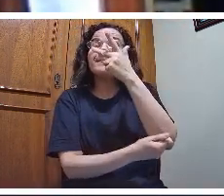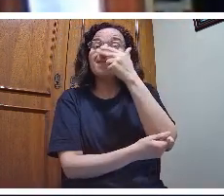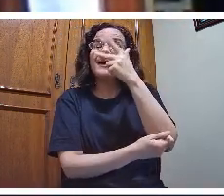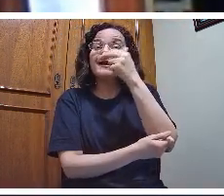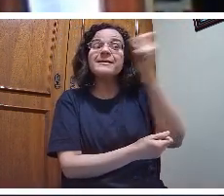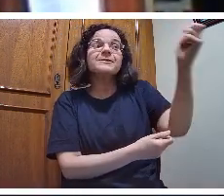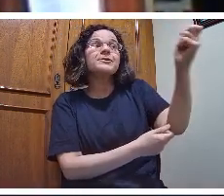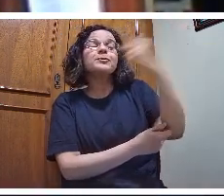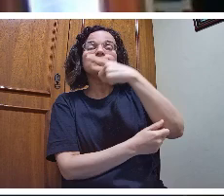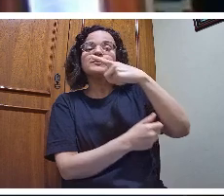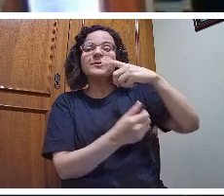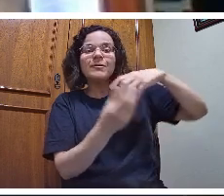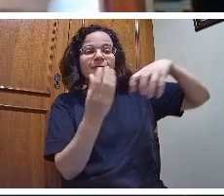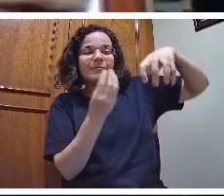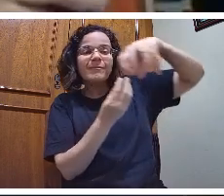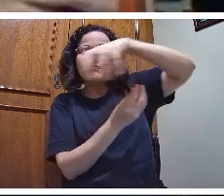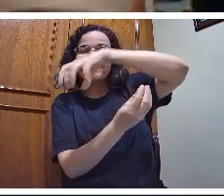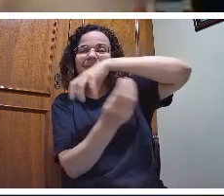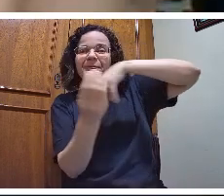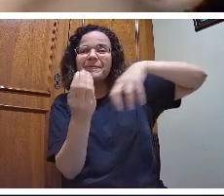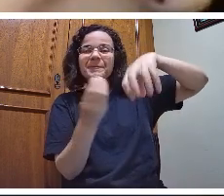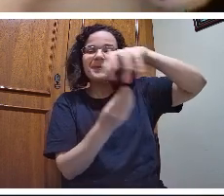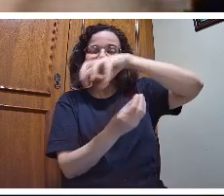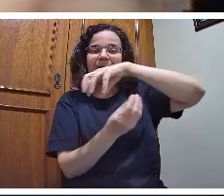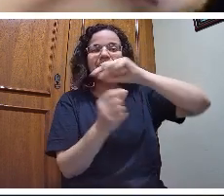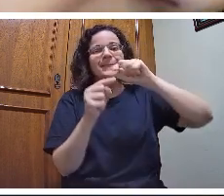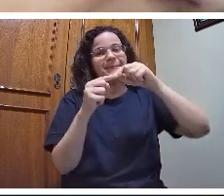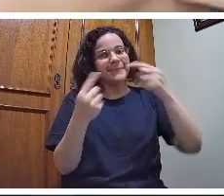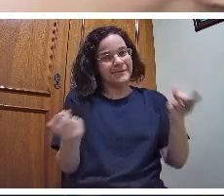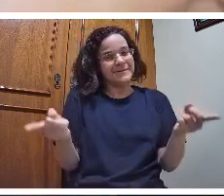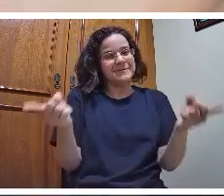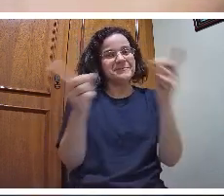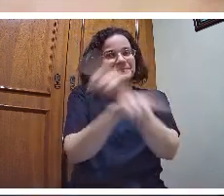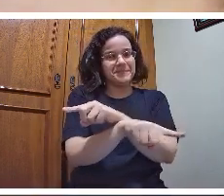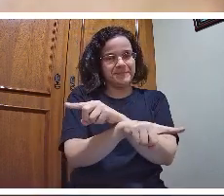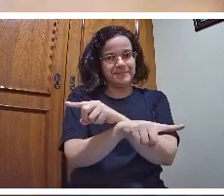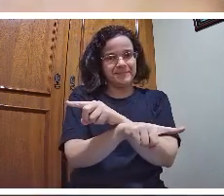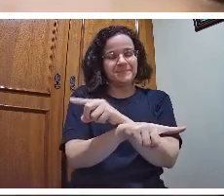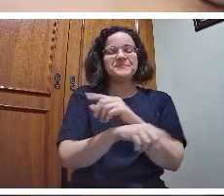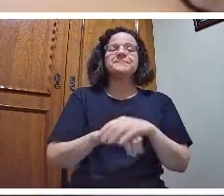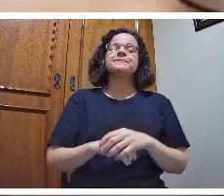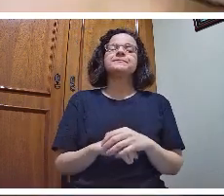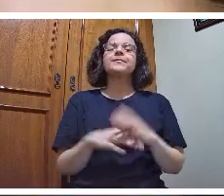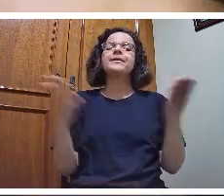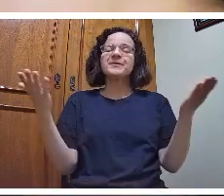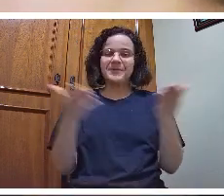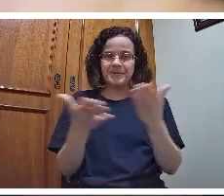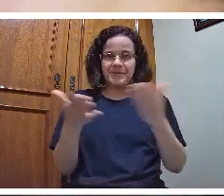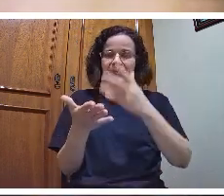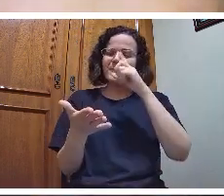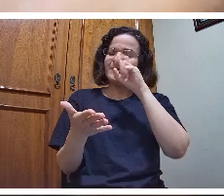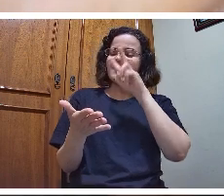No entanto, é exatamente o contrário. Eu tenho uma olhada num livro de...